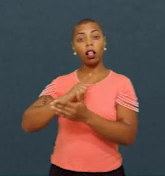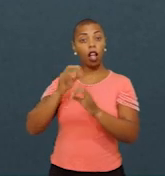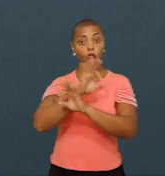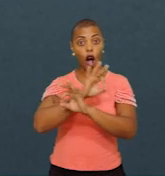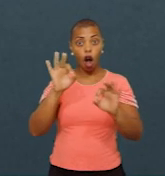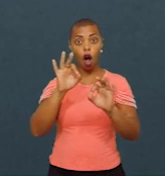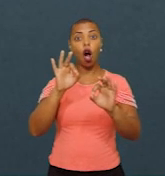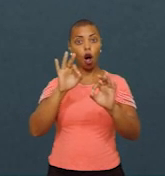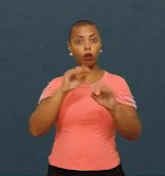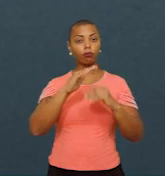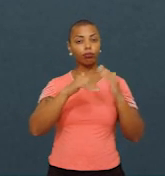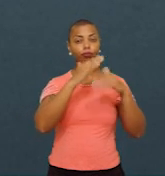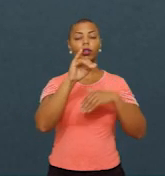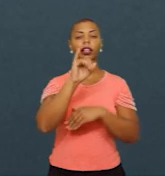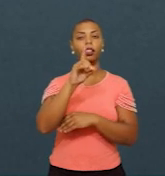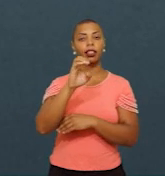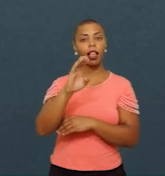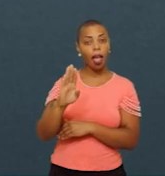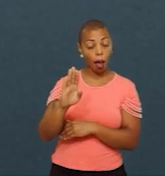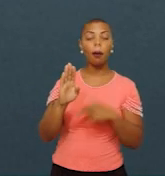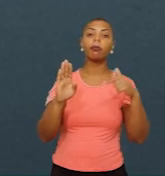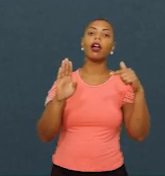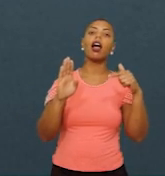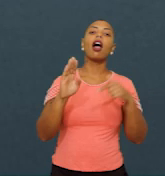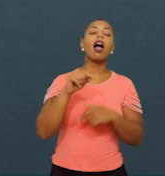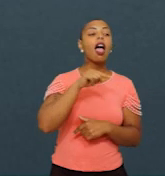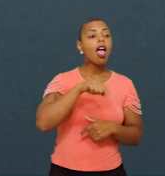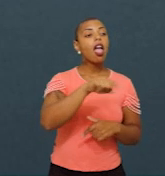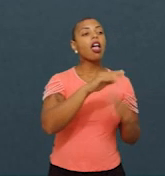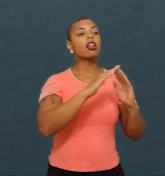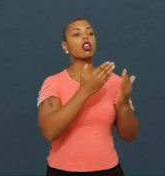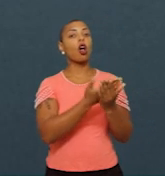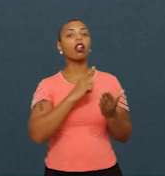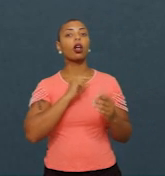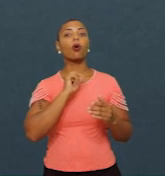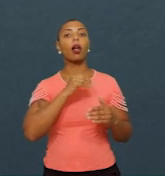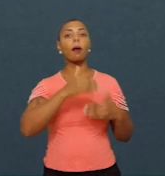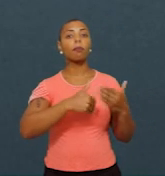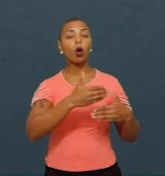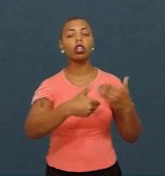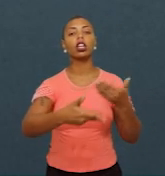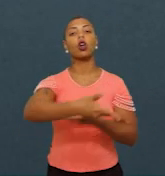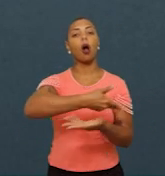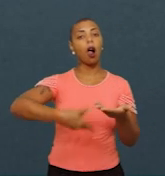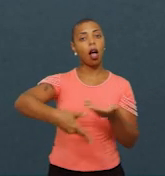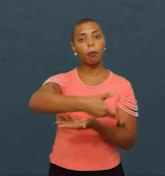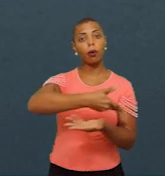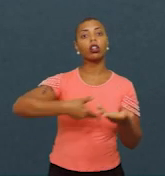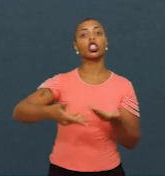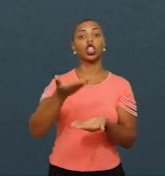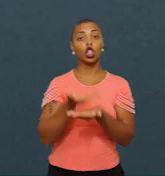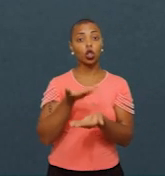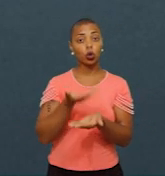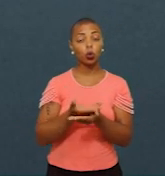no IDEB, elas fazem processos colaborativos de estudo, de